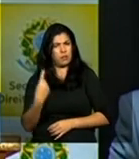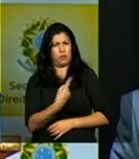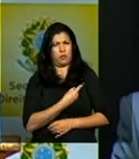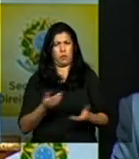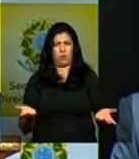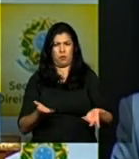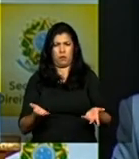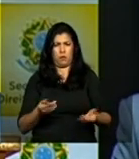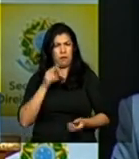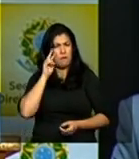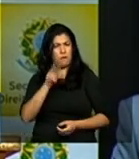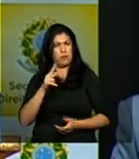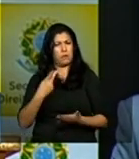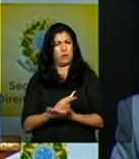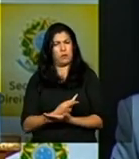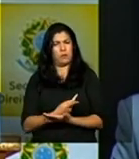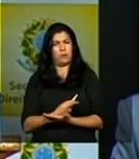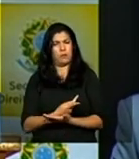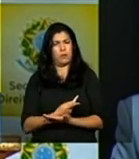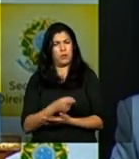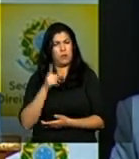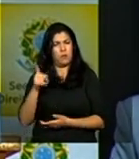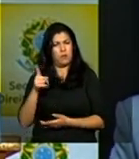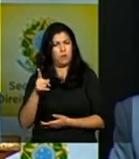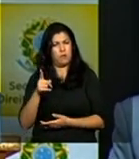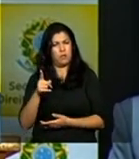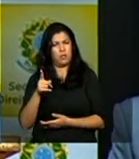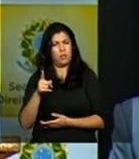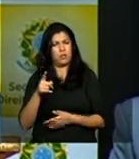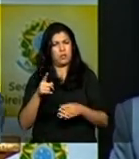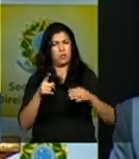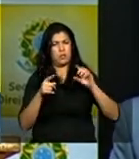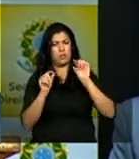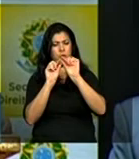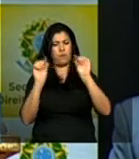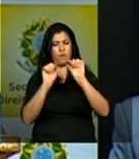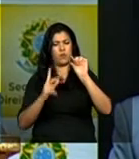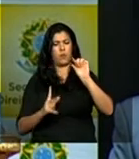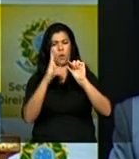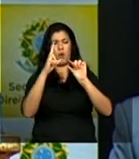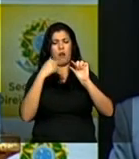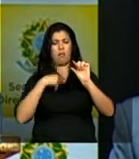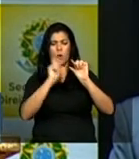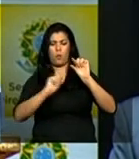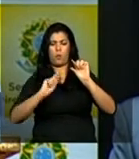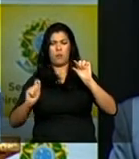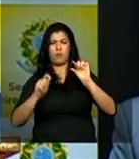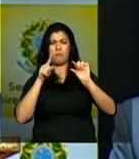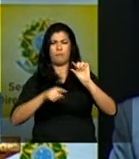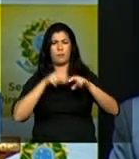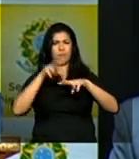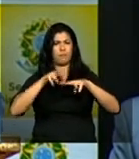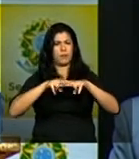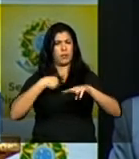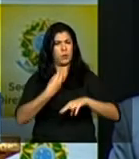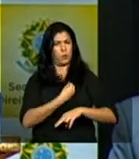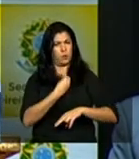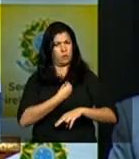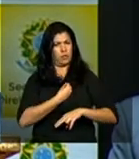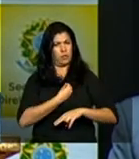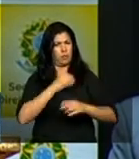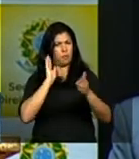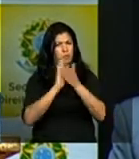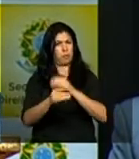olha aí você corta um verso eu escrevo outro você me prende vivo eu